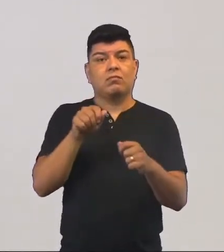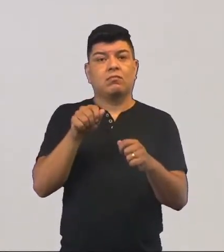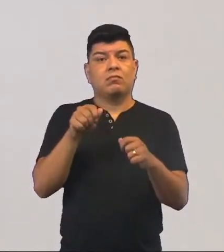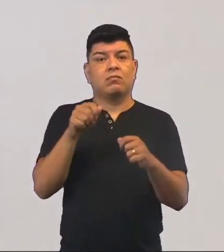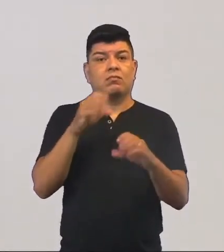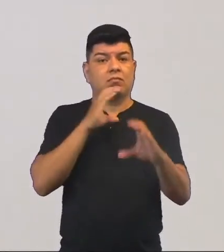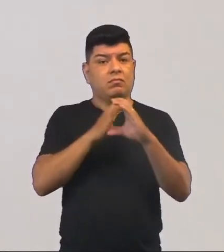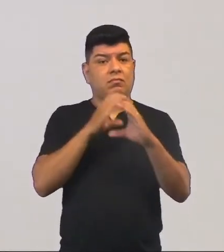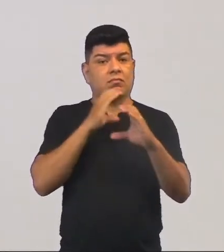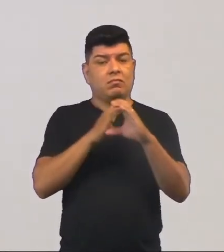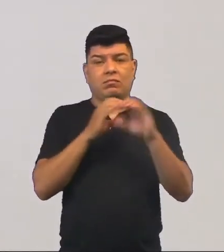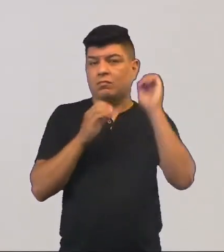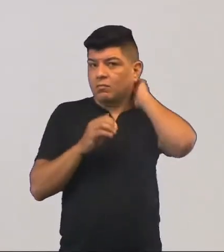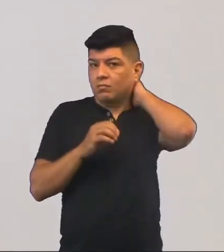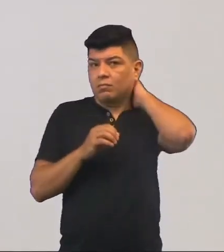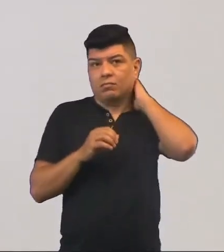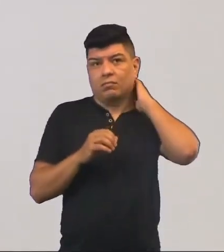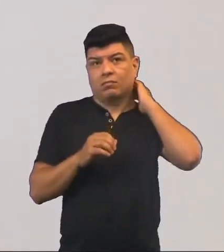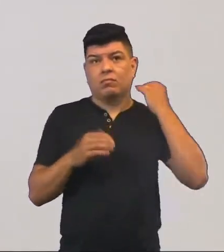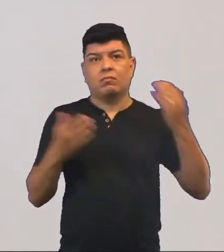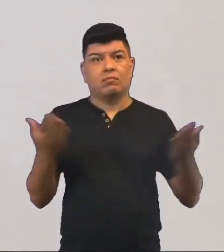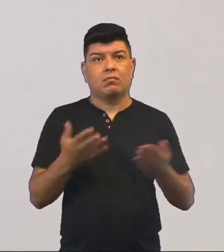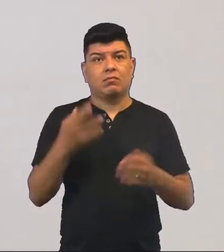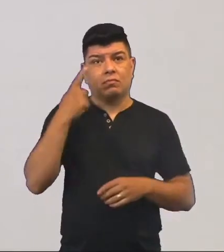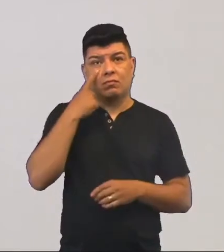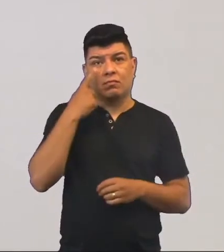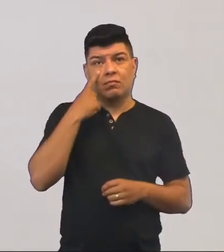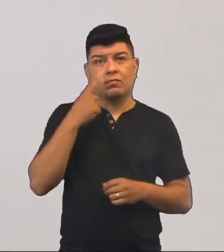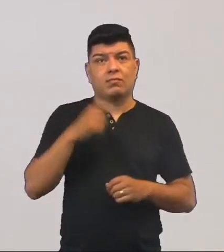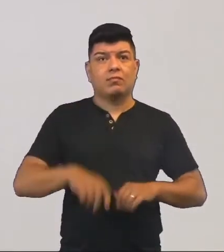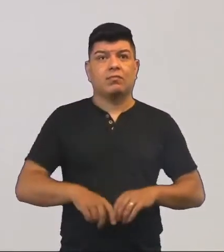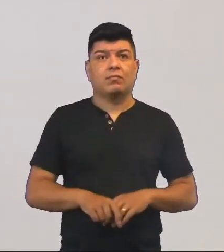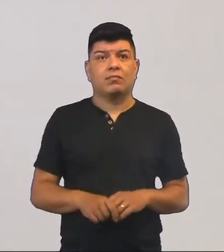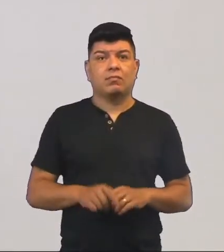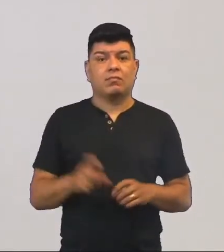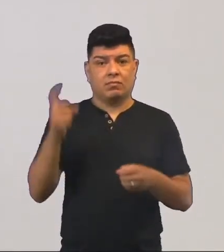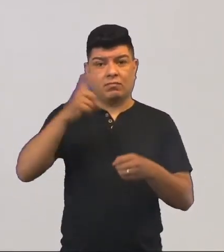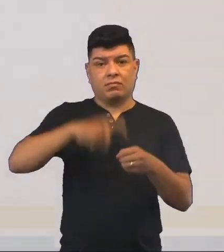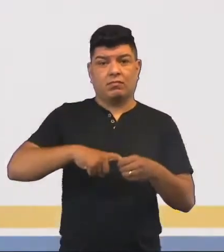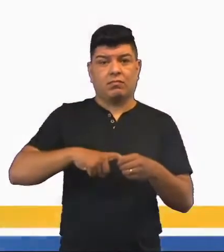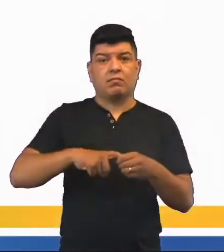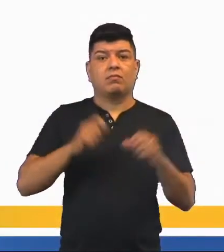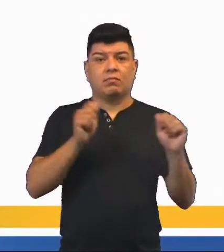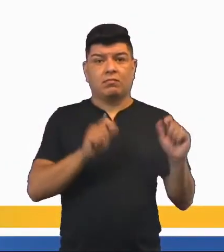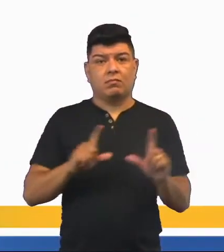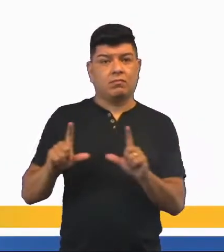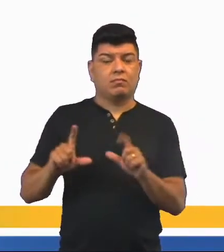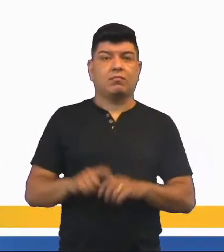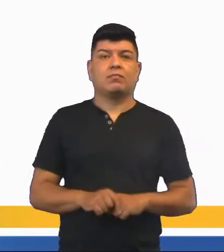comunicação. Agora, observe aqui, voltando aqui na telinha.